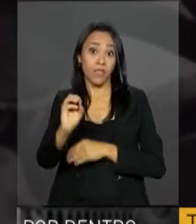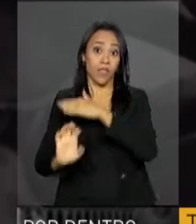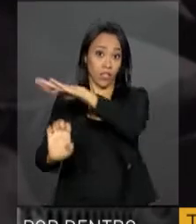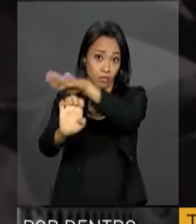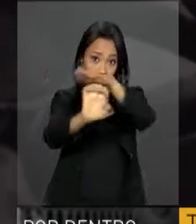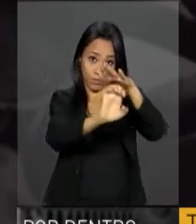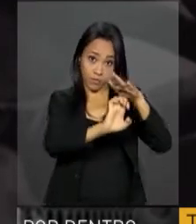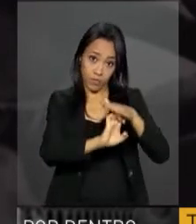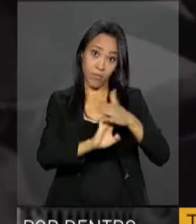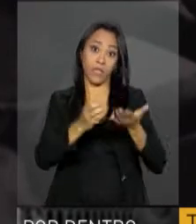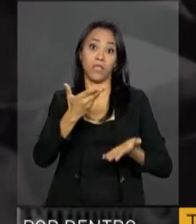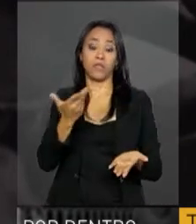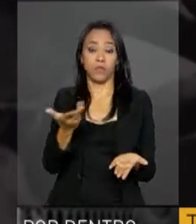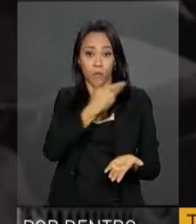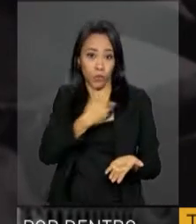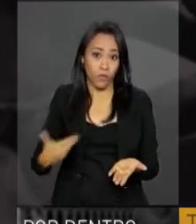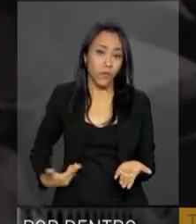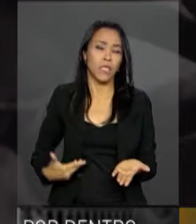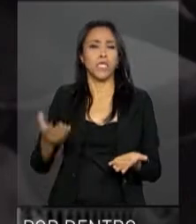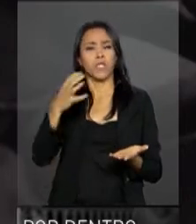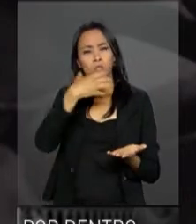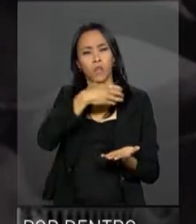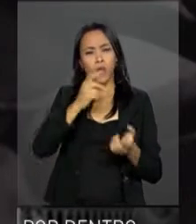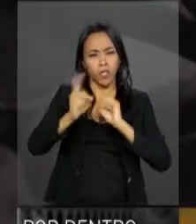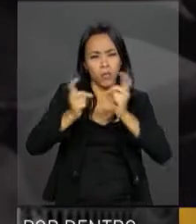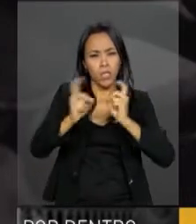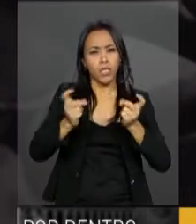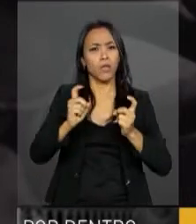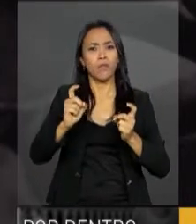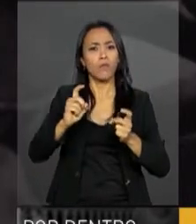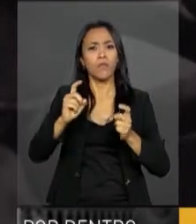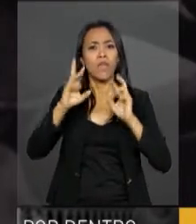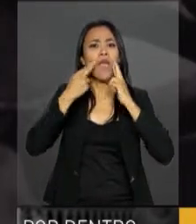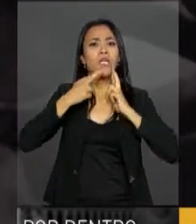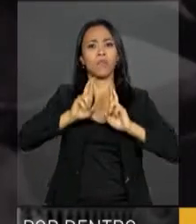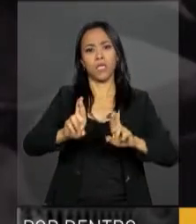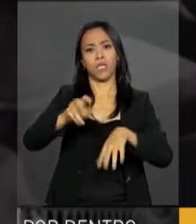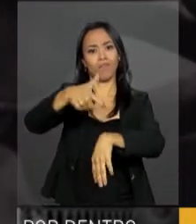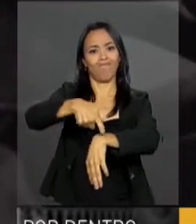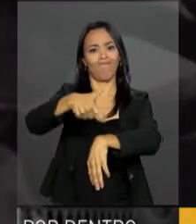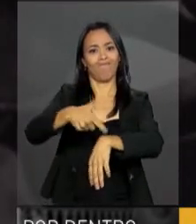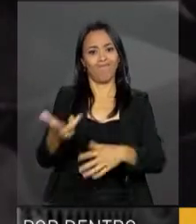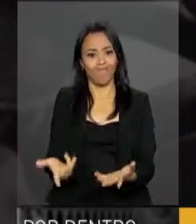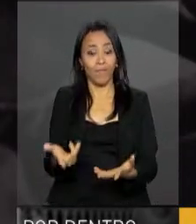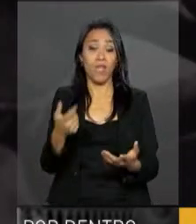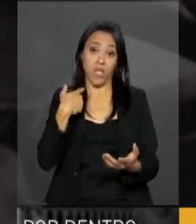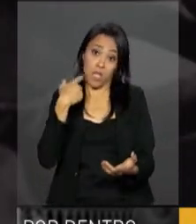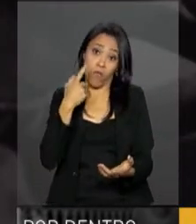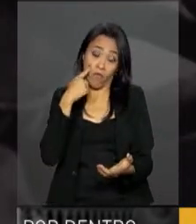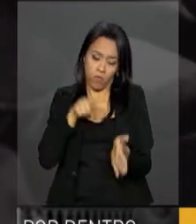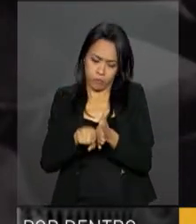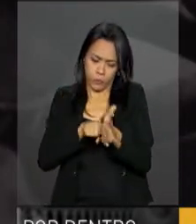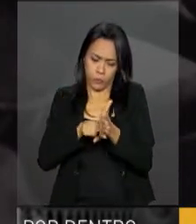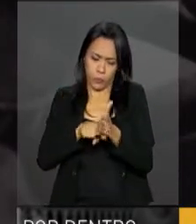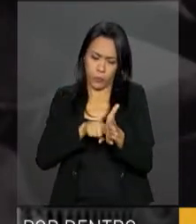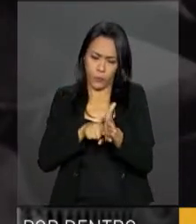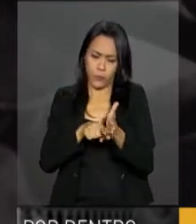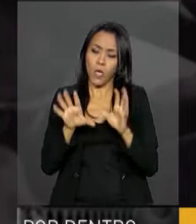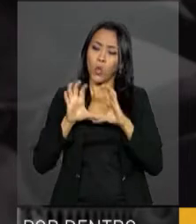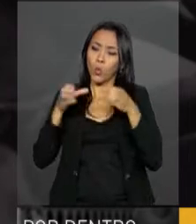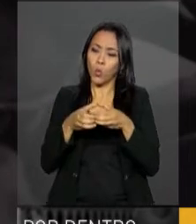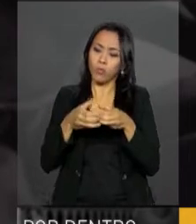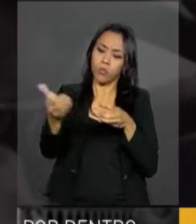direta e indireta da União, não estavam atendendo esse prazo. Fizemos auditoria, procuramos esses grupos,